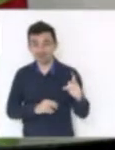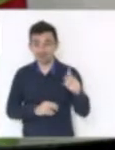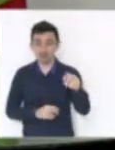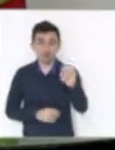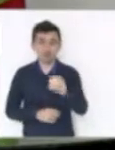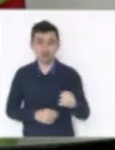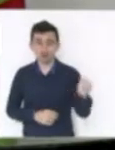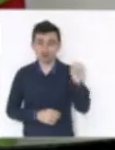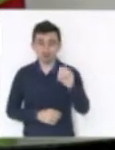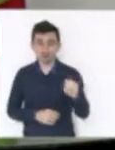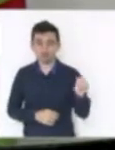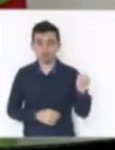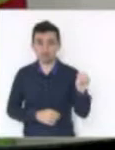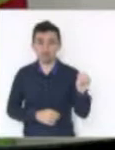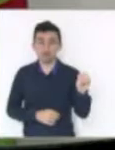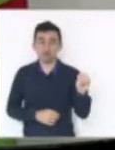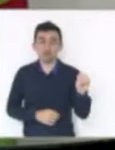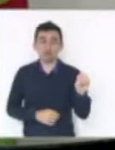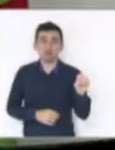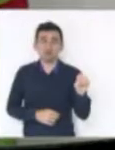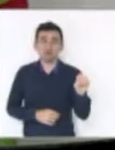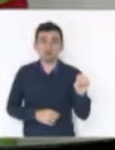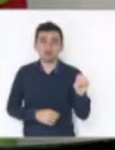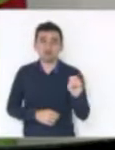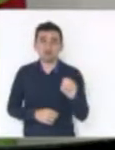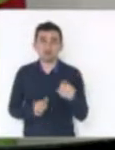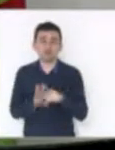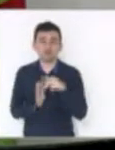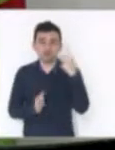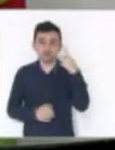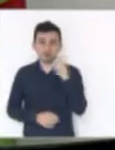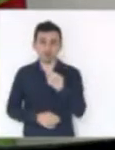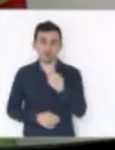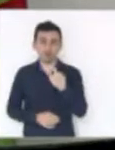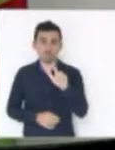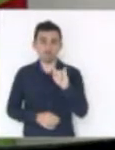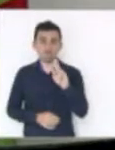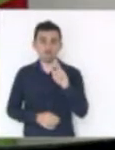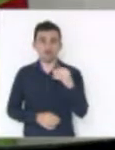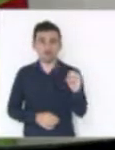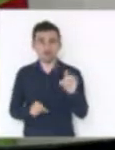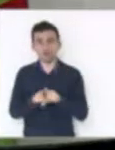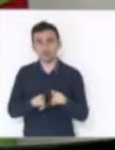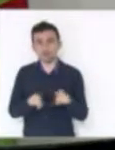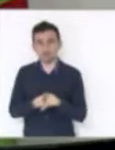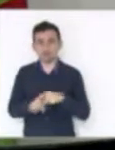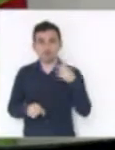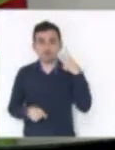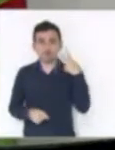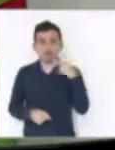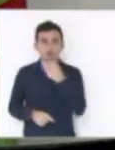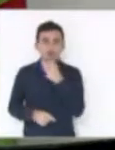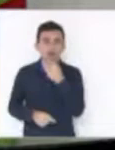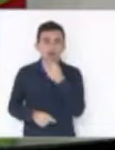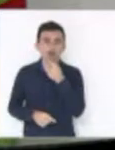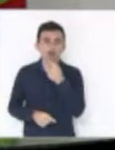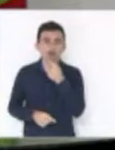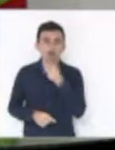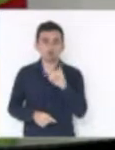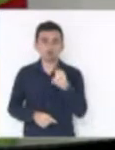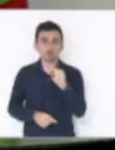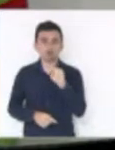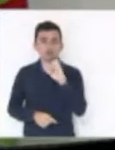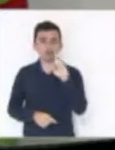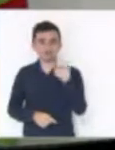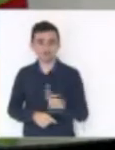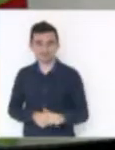nossa vereadora de Galvão, a Mary, também nossos dois vereadores de Novo Horizonte, José Daniel e o José Diniz. Sejam